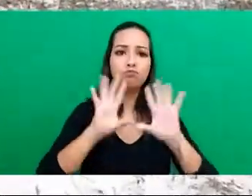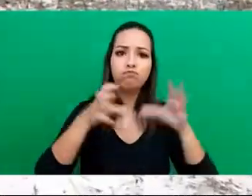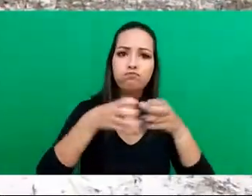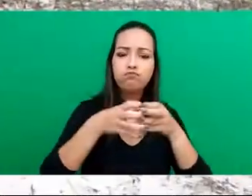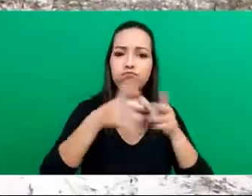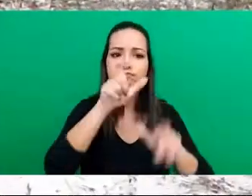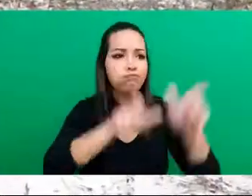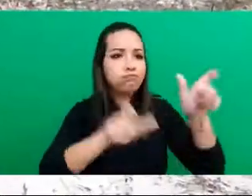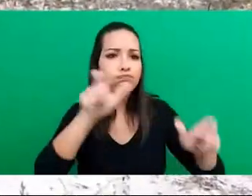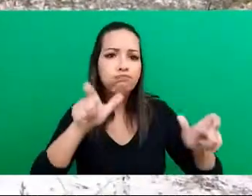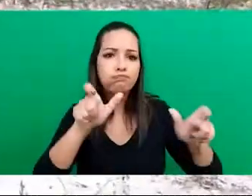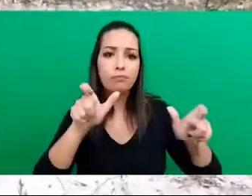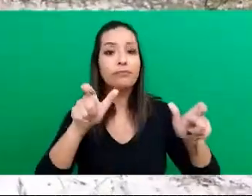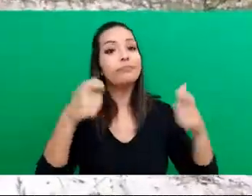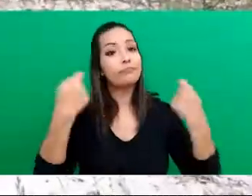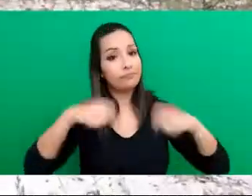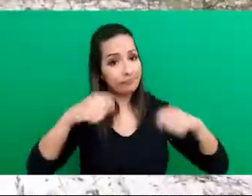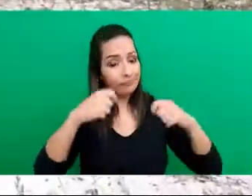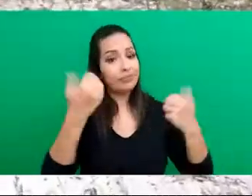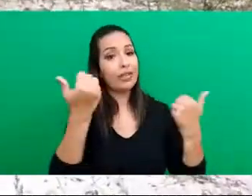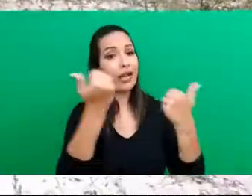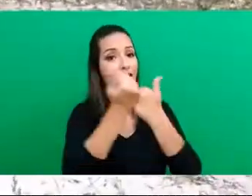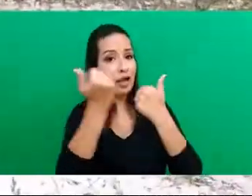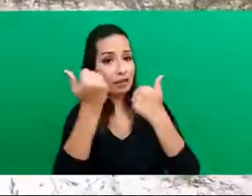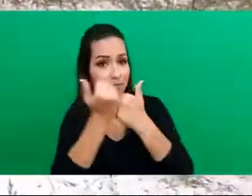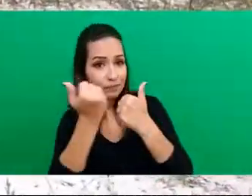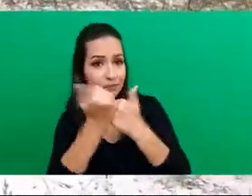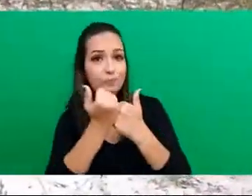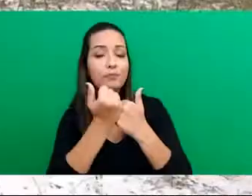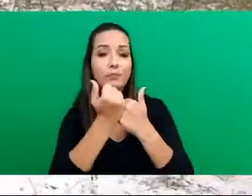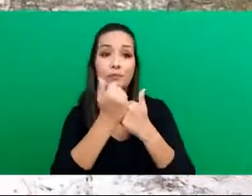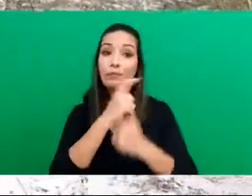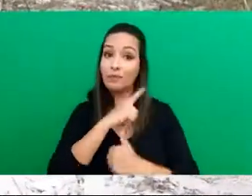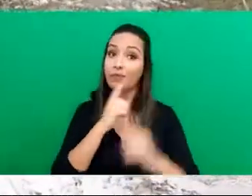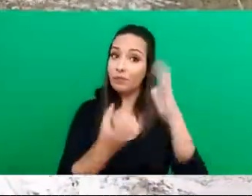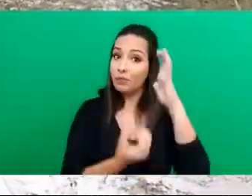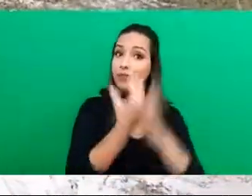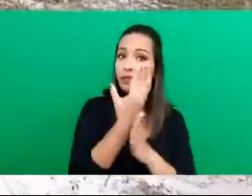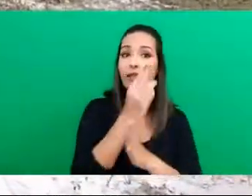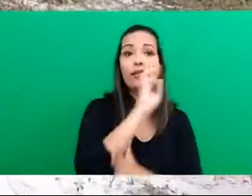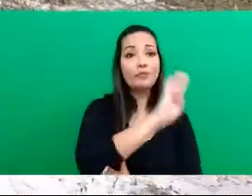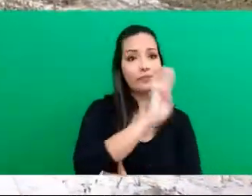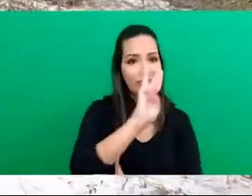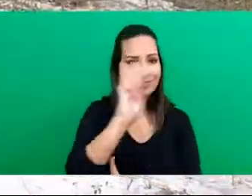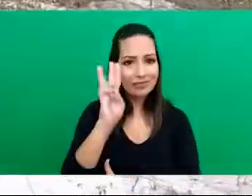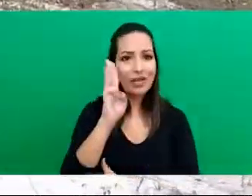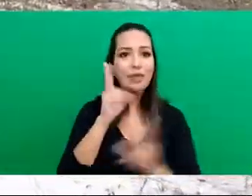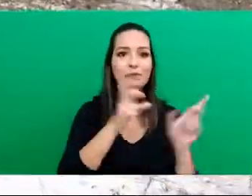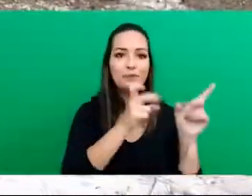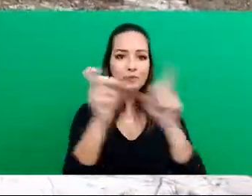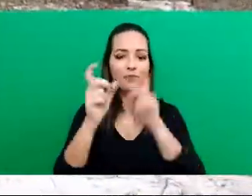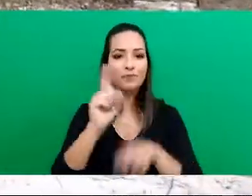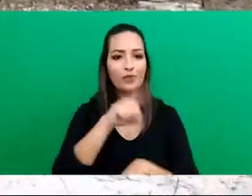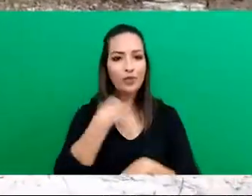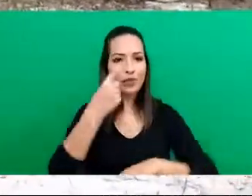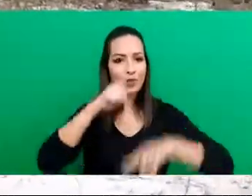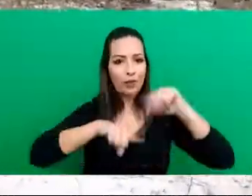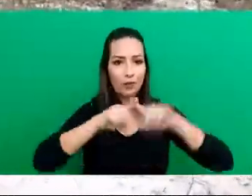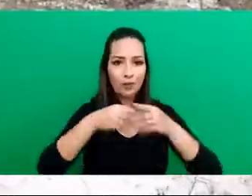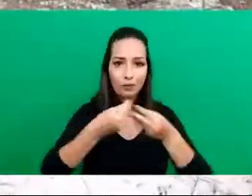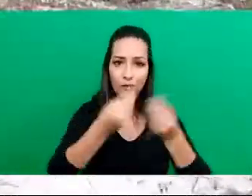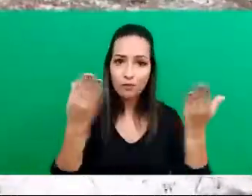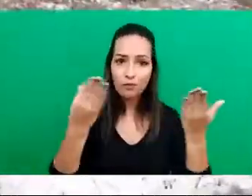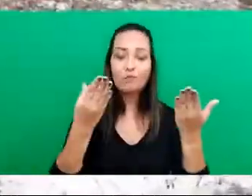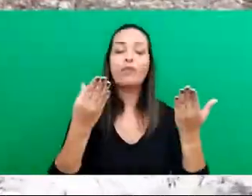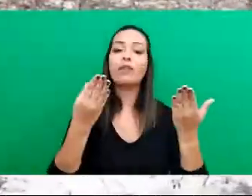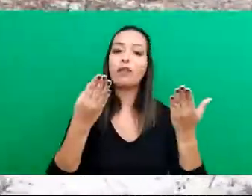assim, nós nos apoiamos com parceiros, criamos um site de venda dos nossos produtos